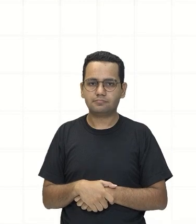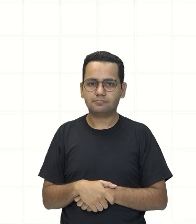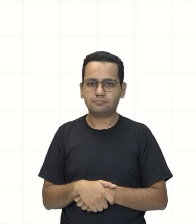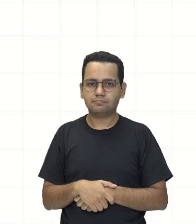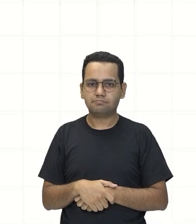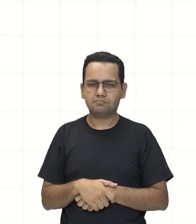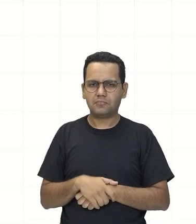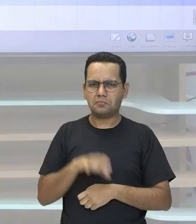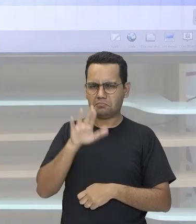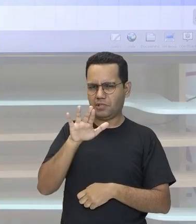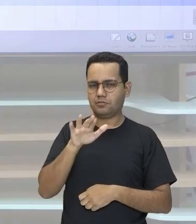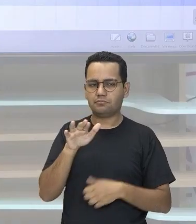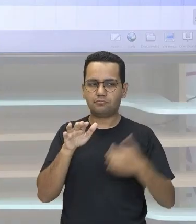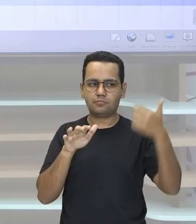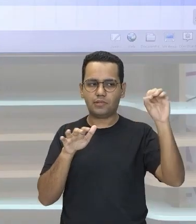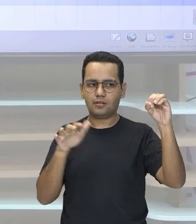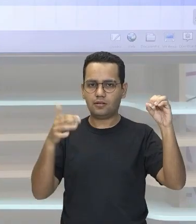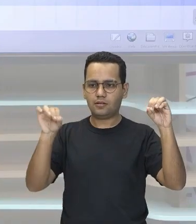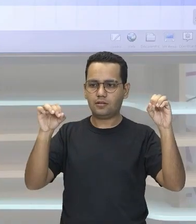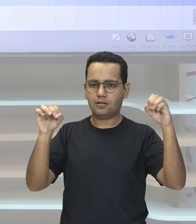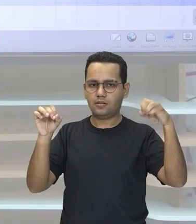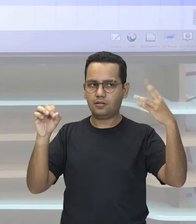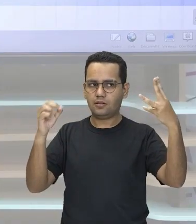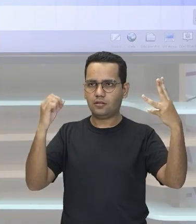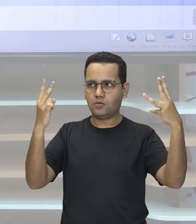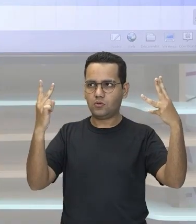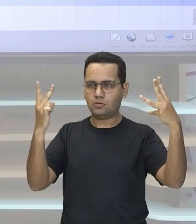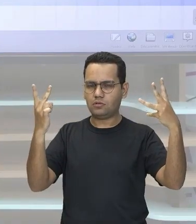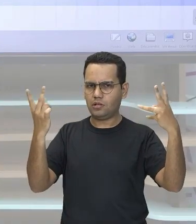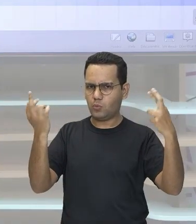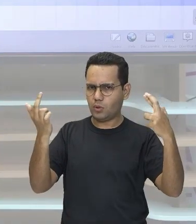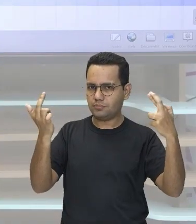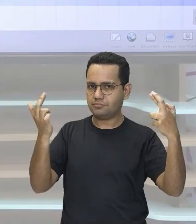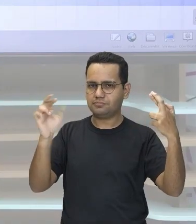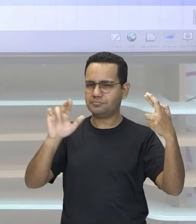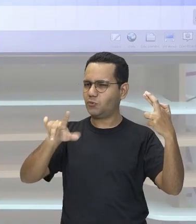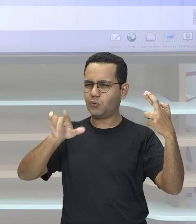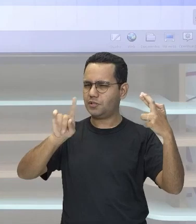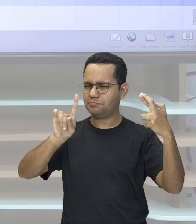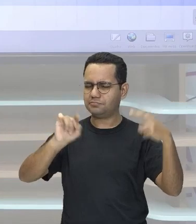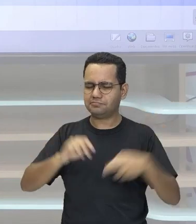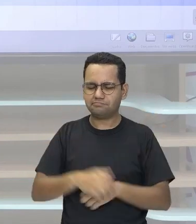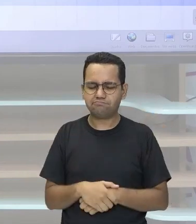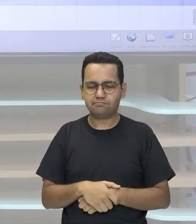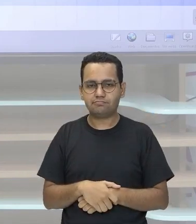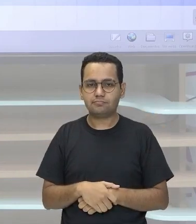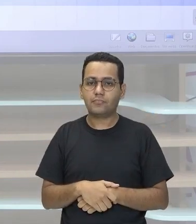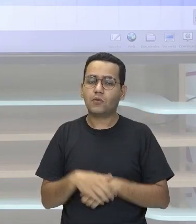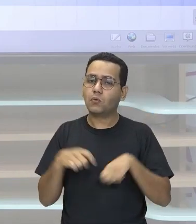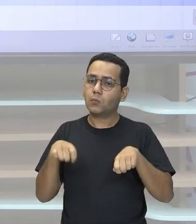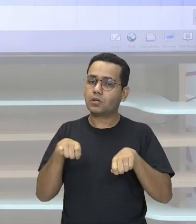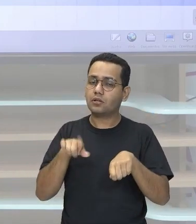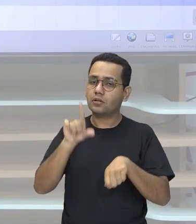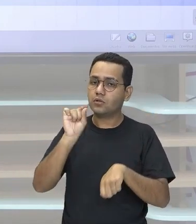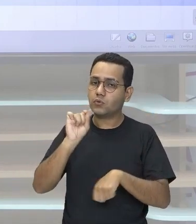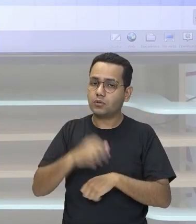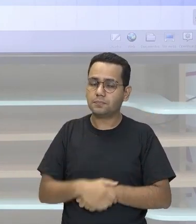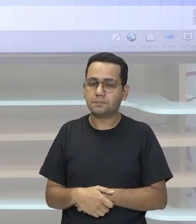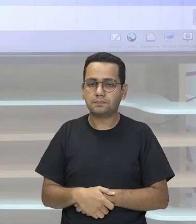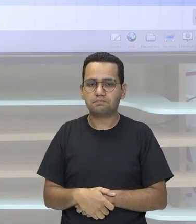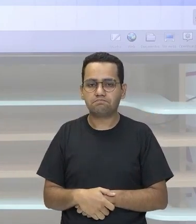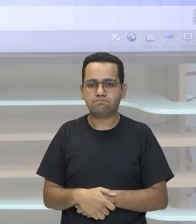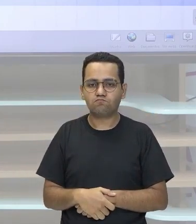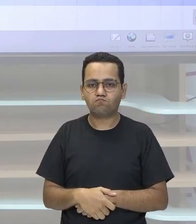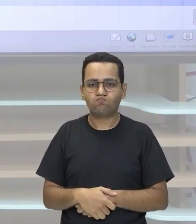pergunta Que você faz Para você mesma São iguais? Não Não são iguais Então você vai escolher Se quer